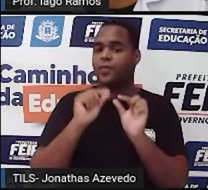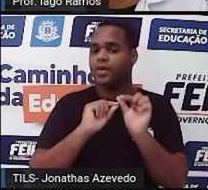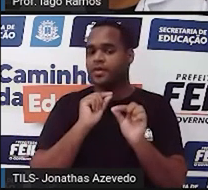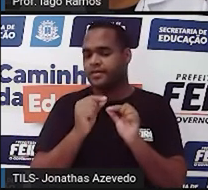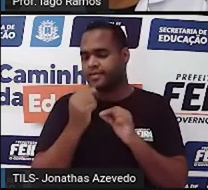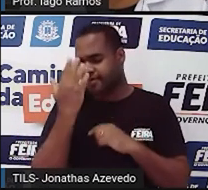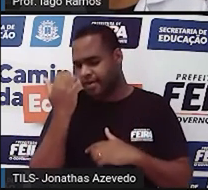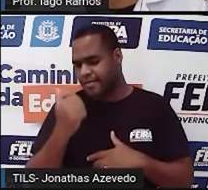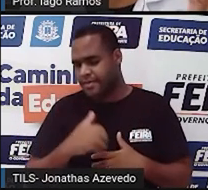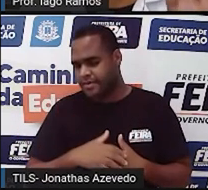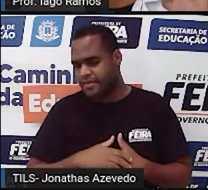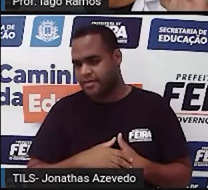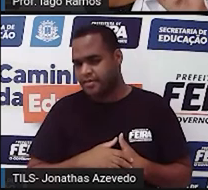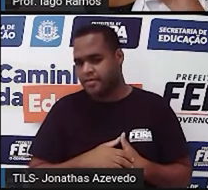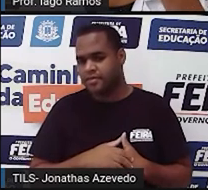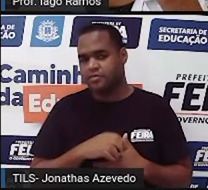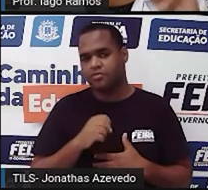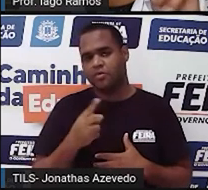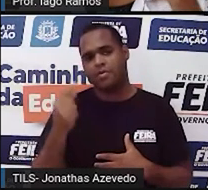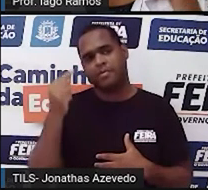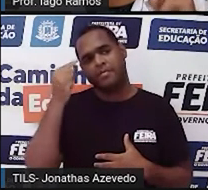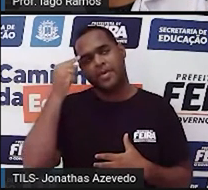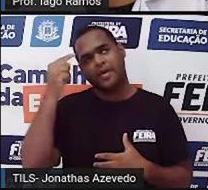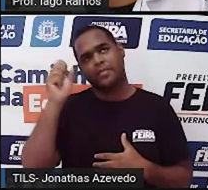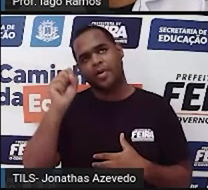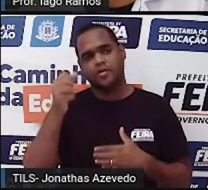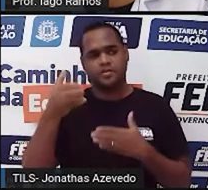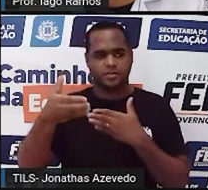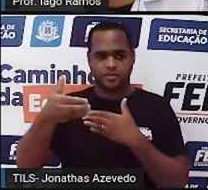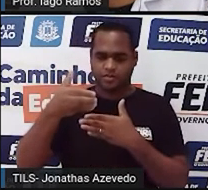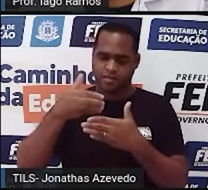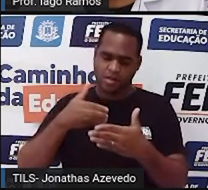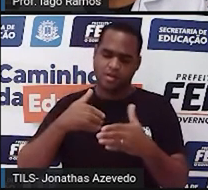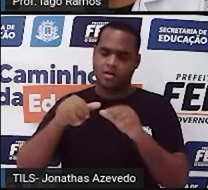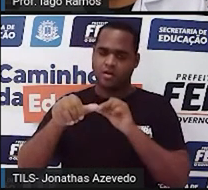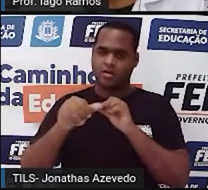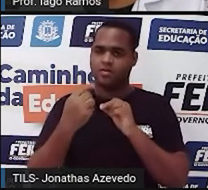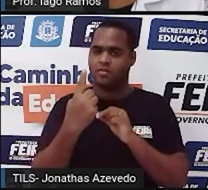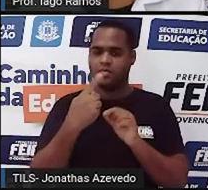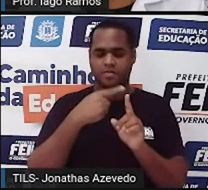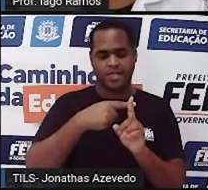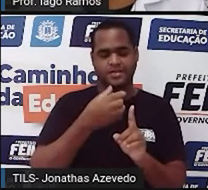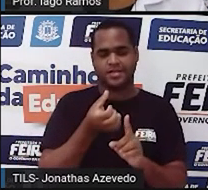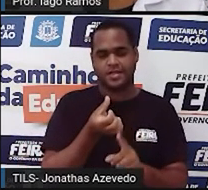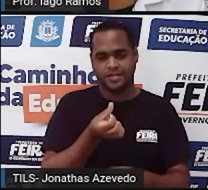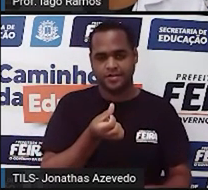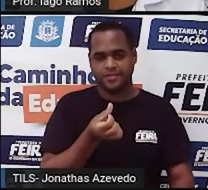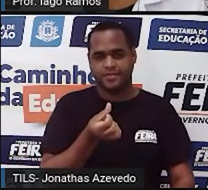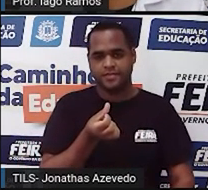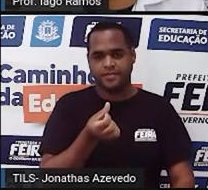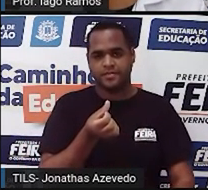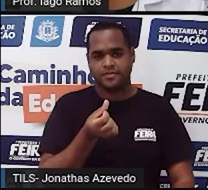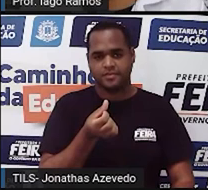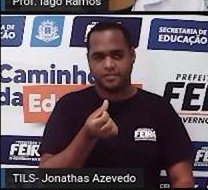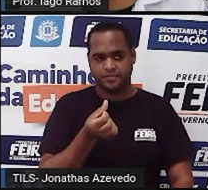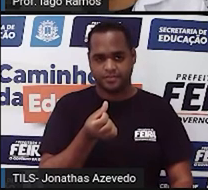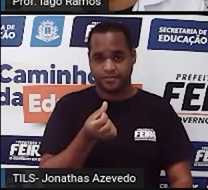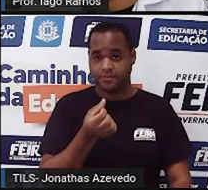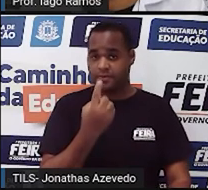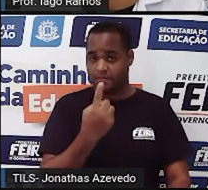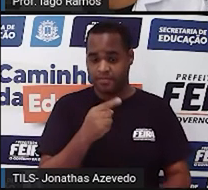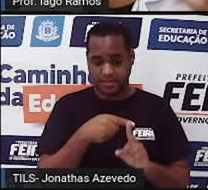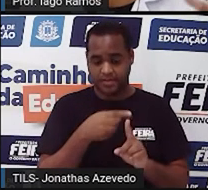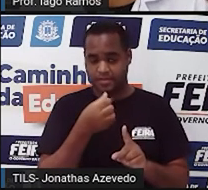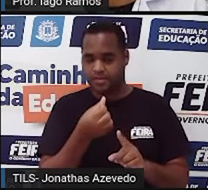ou a gente pode pensar com o mutativo. 1 mais 6 dá 7